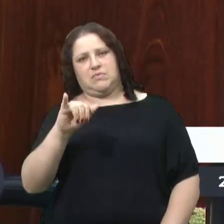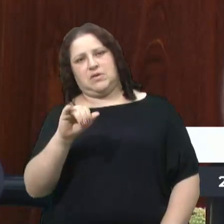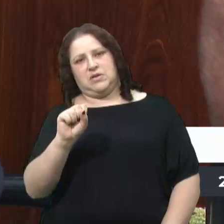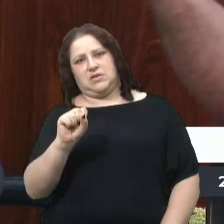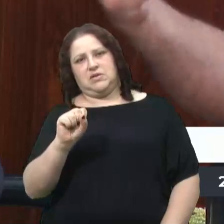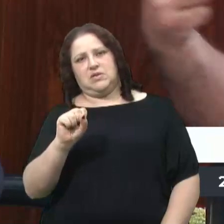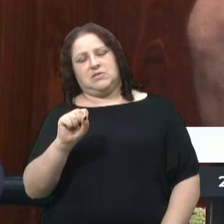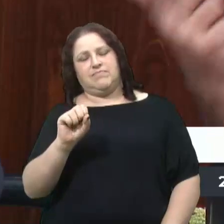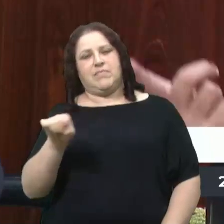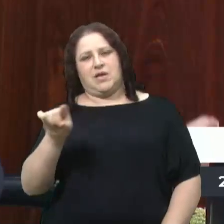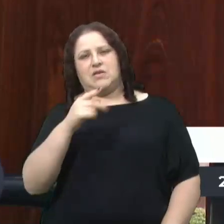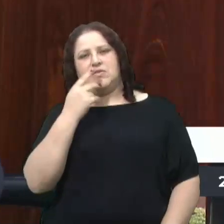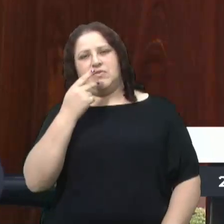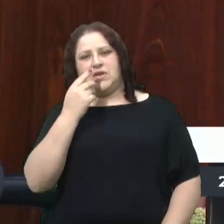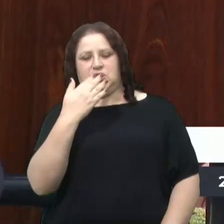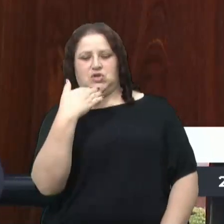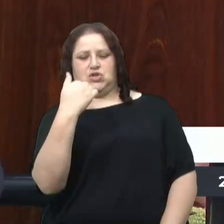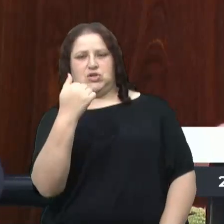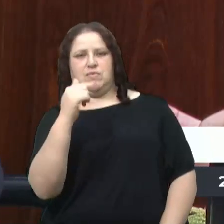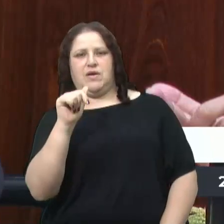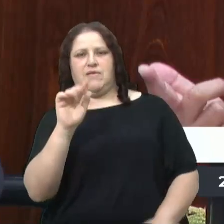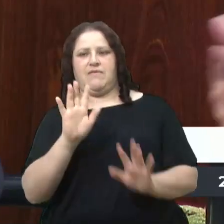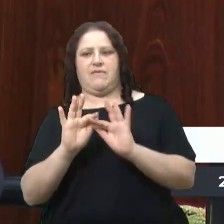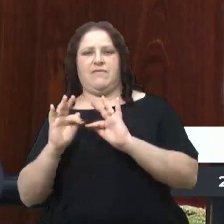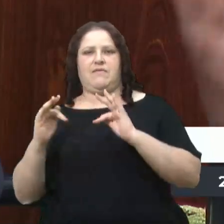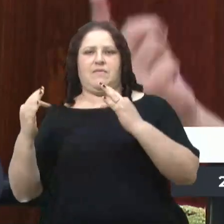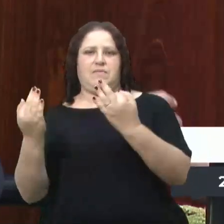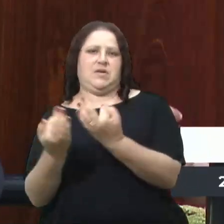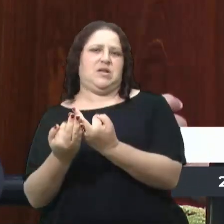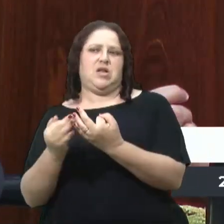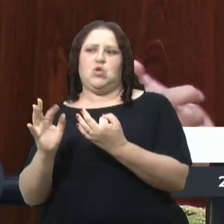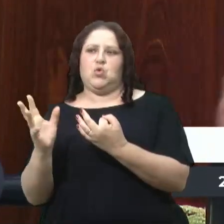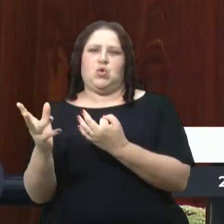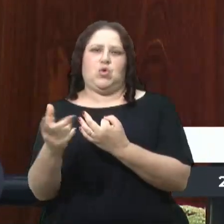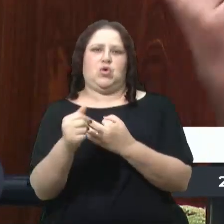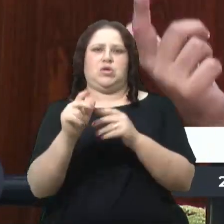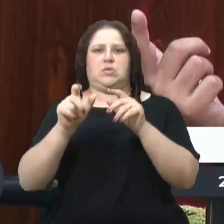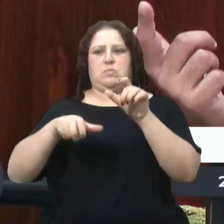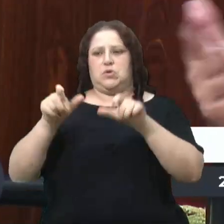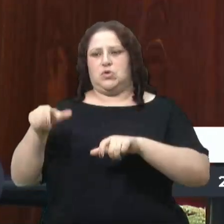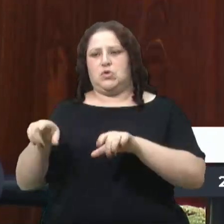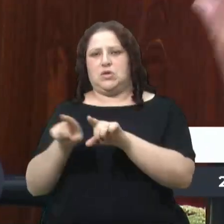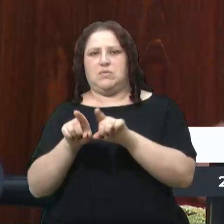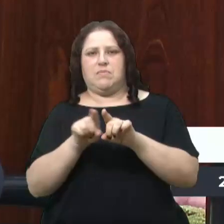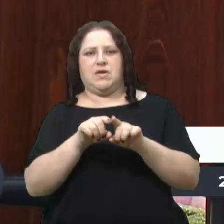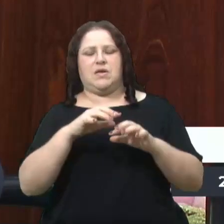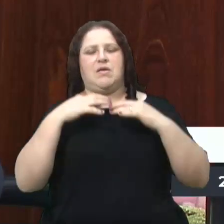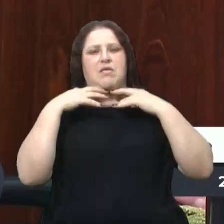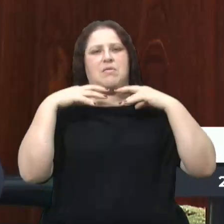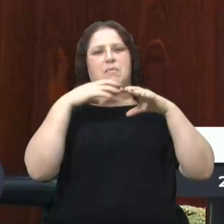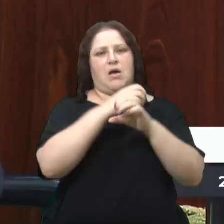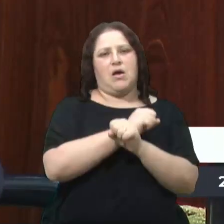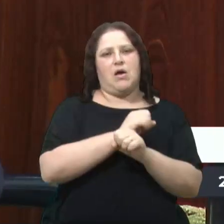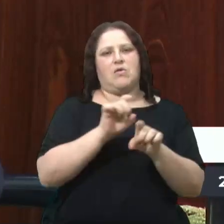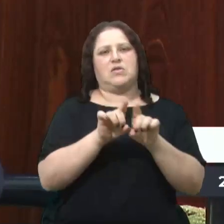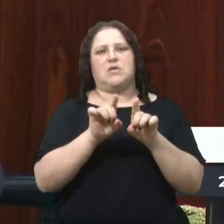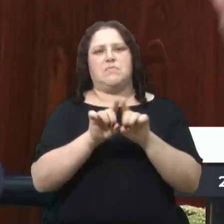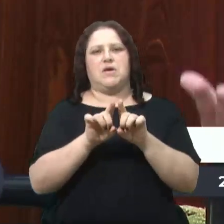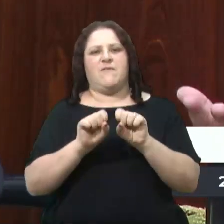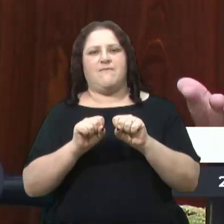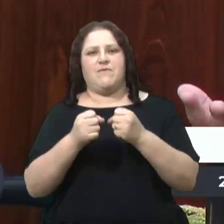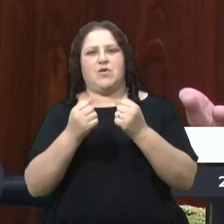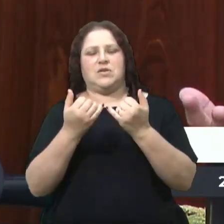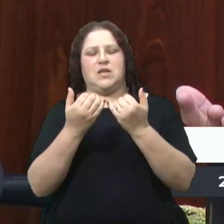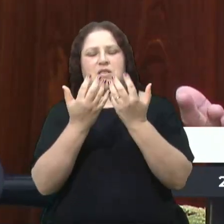se intitulam, se chamam de parentes a todas as pessoas, aos animais, às forças da natureza. E acho que temos